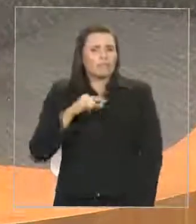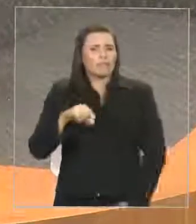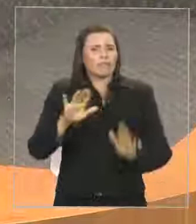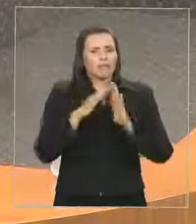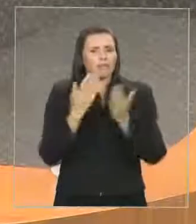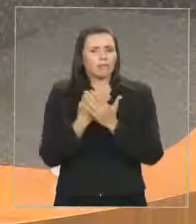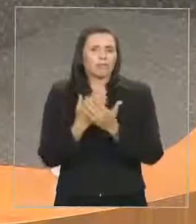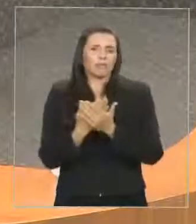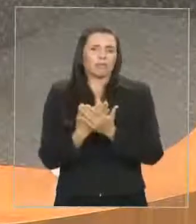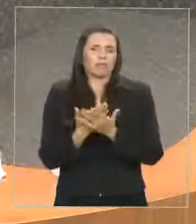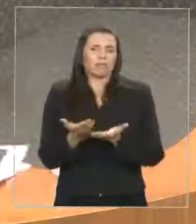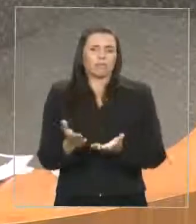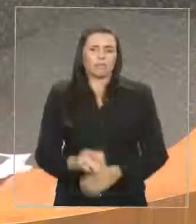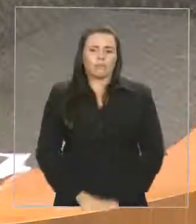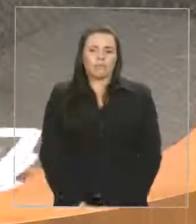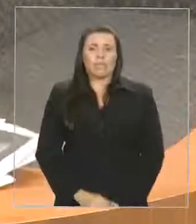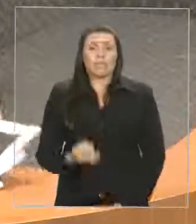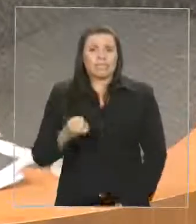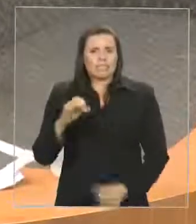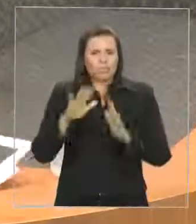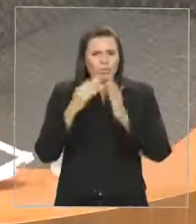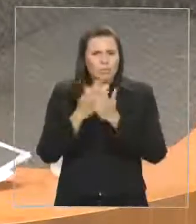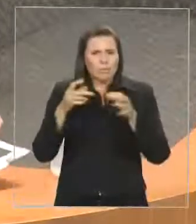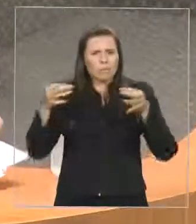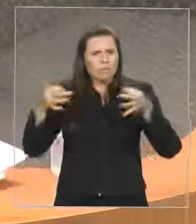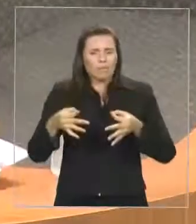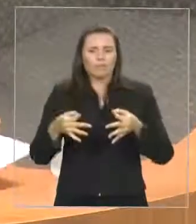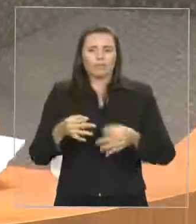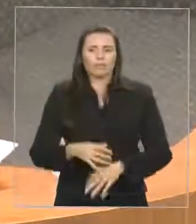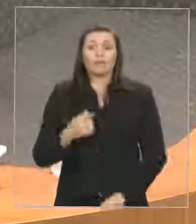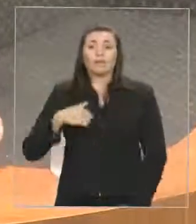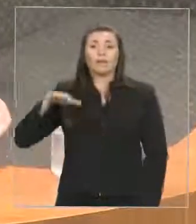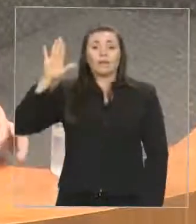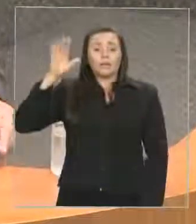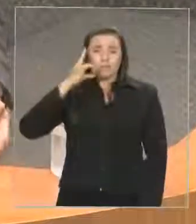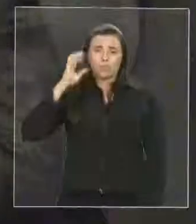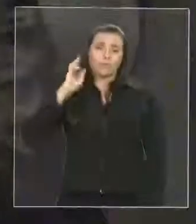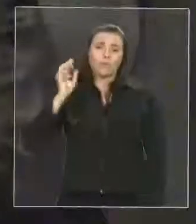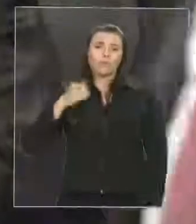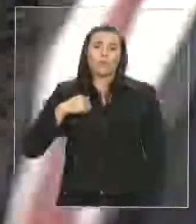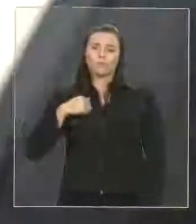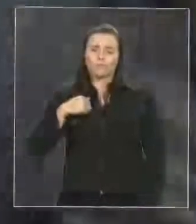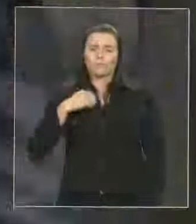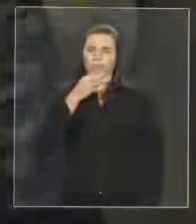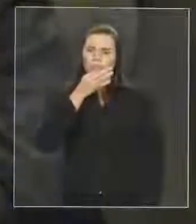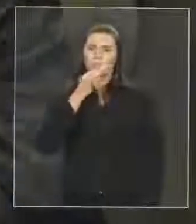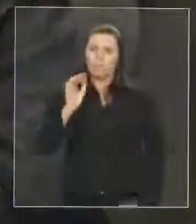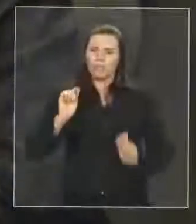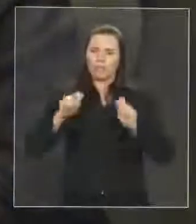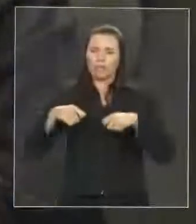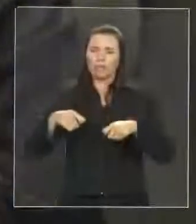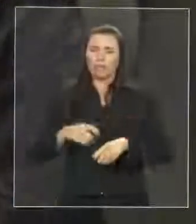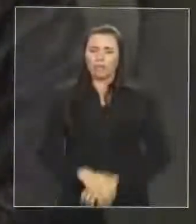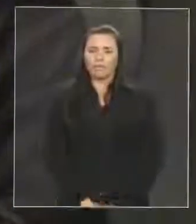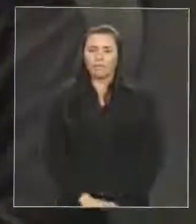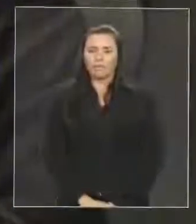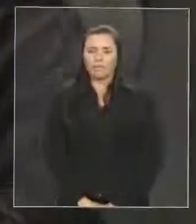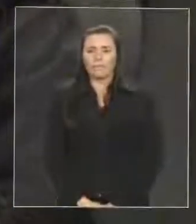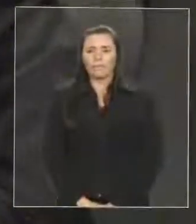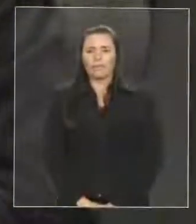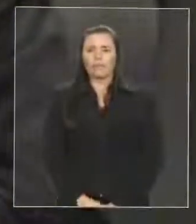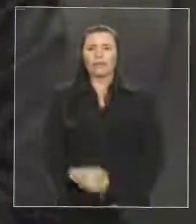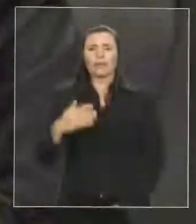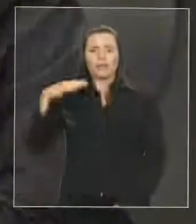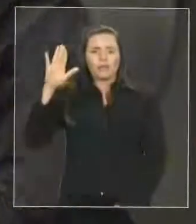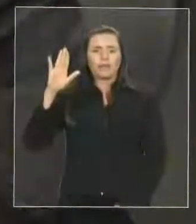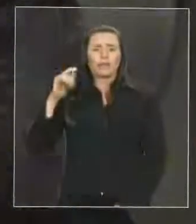Deputado Elito, deputado Souza Neto também, quando puder. Deputado Elito. Na propaganda, esse governo é muito bonito,